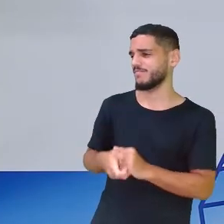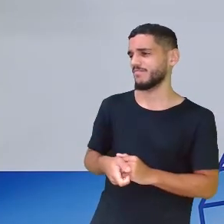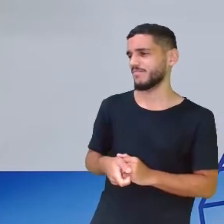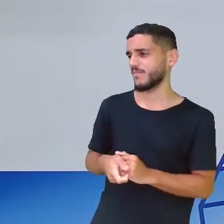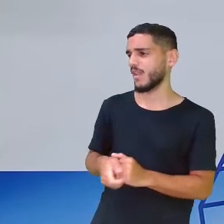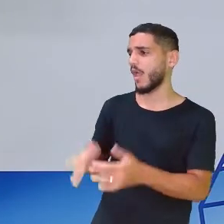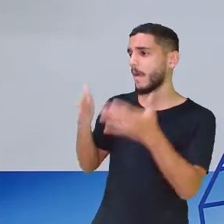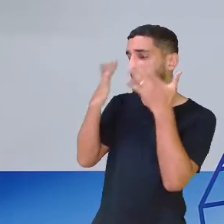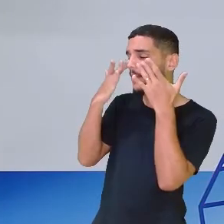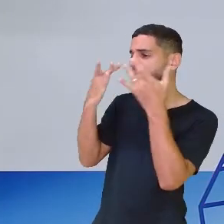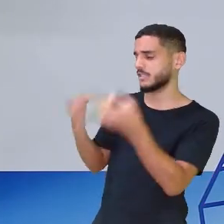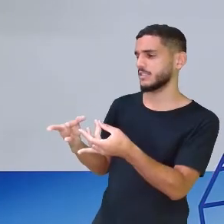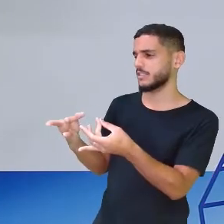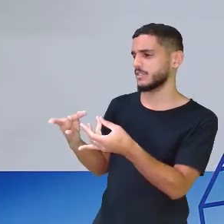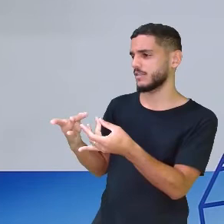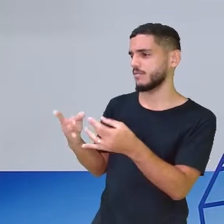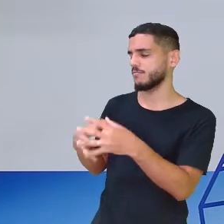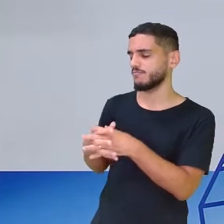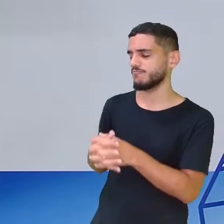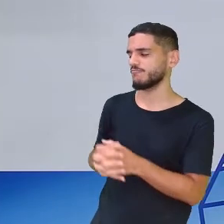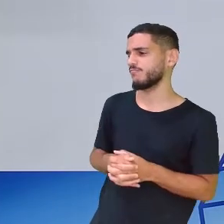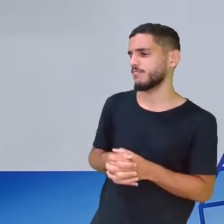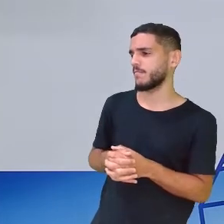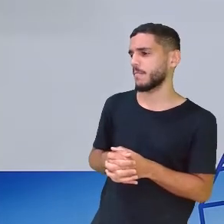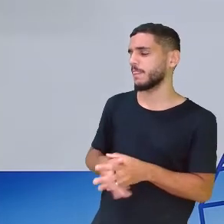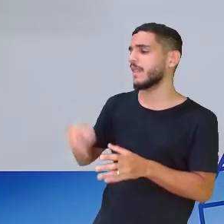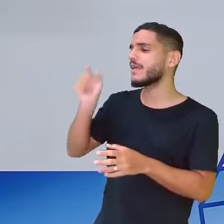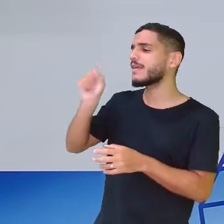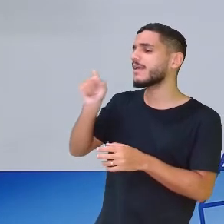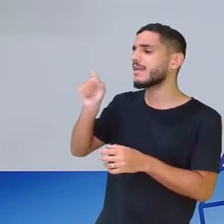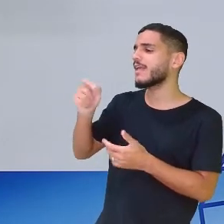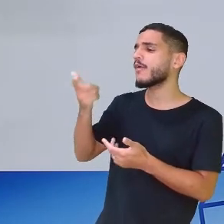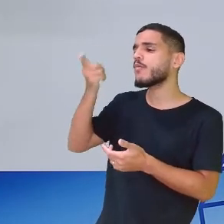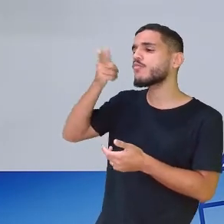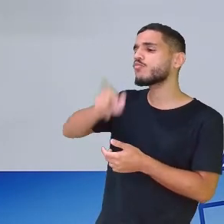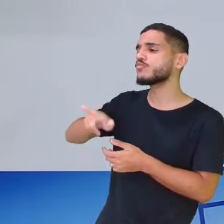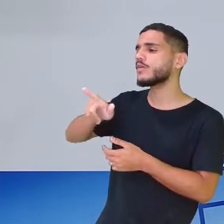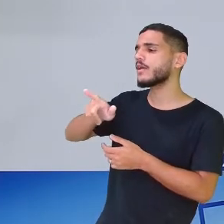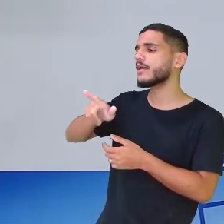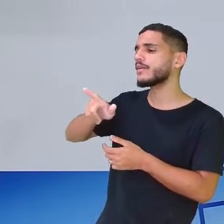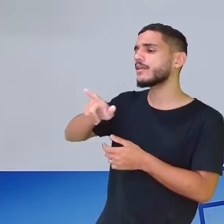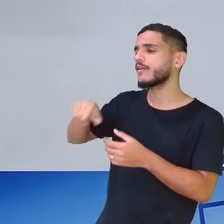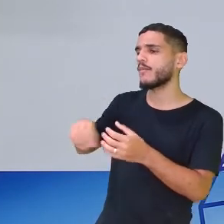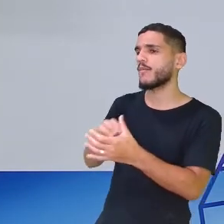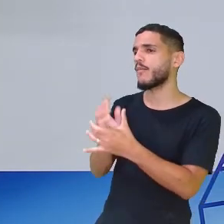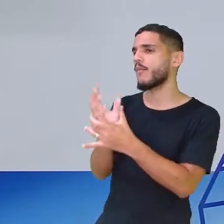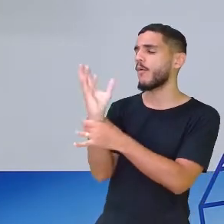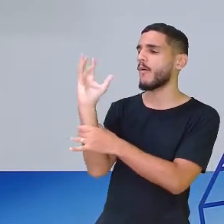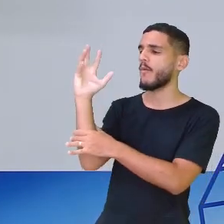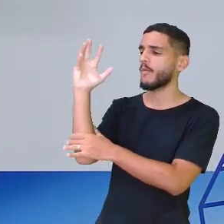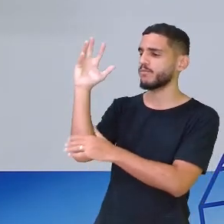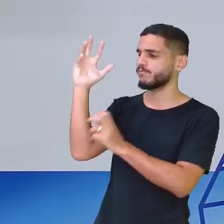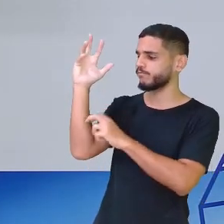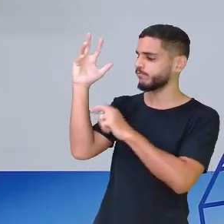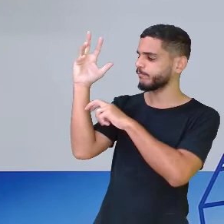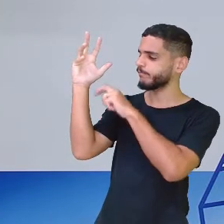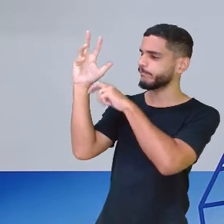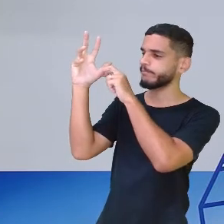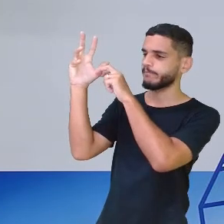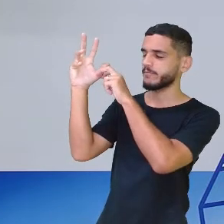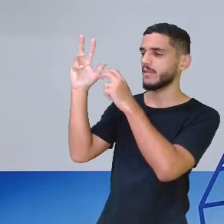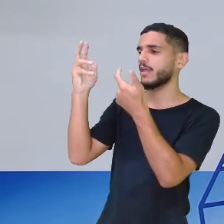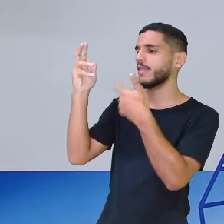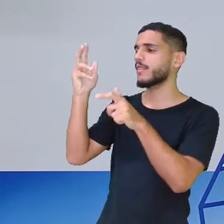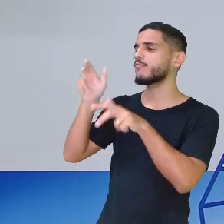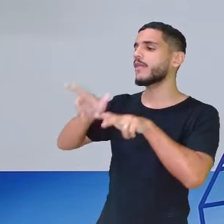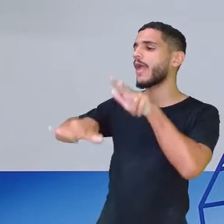Preste atenção na charada. Quem pode subir em árvore, embora não tenha patas?